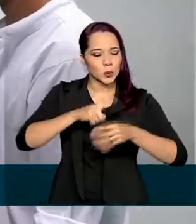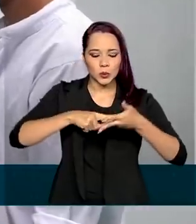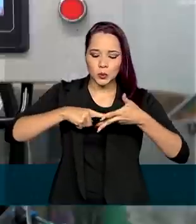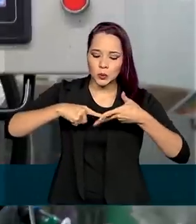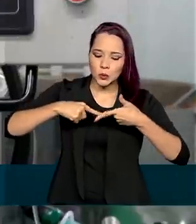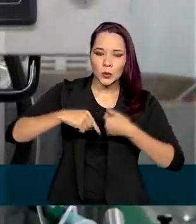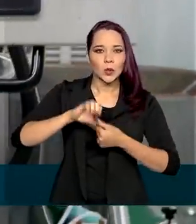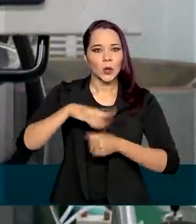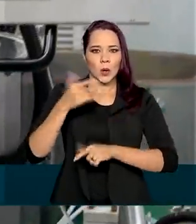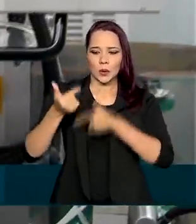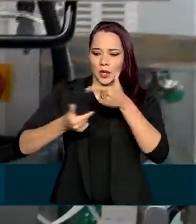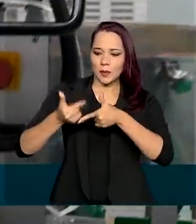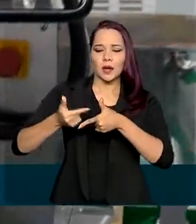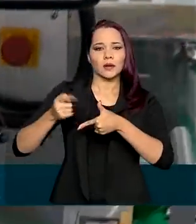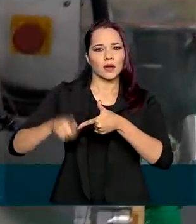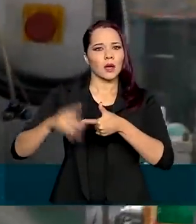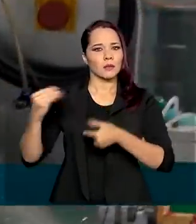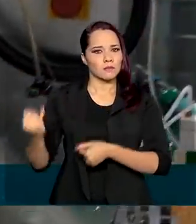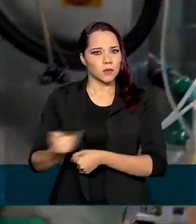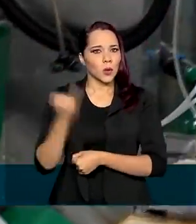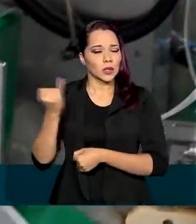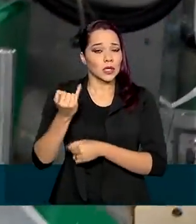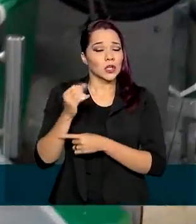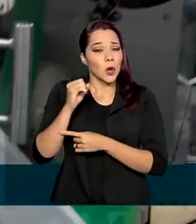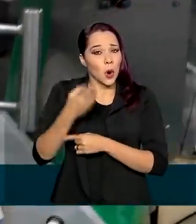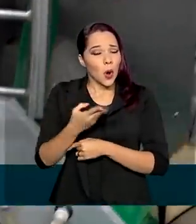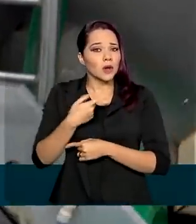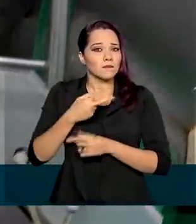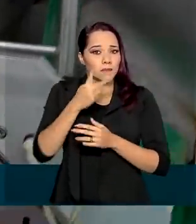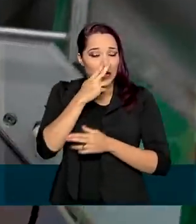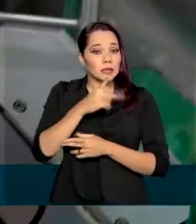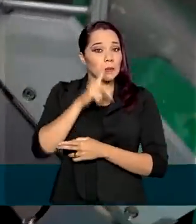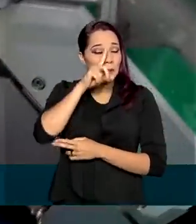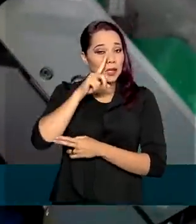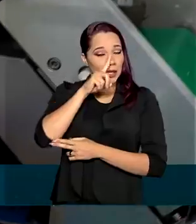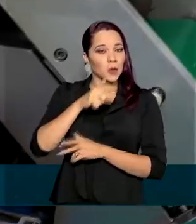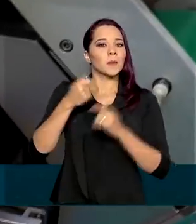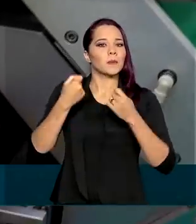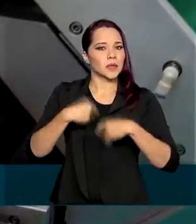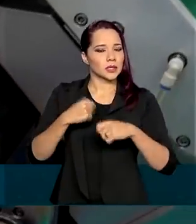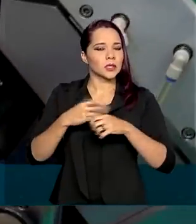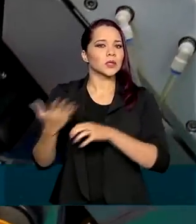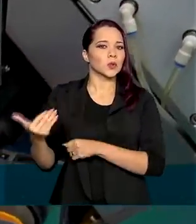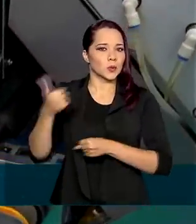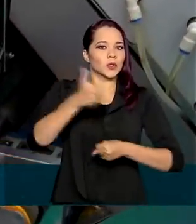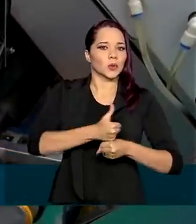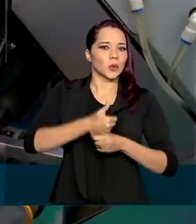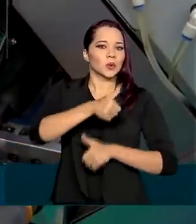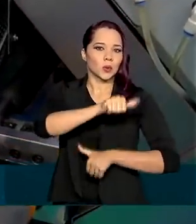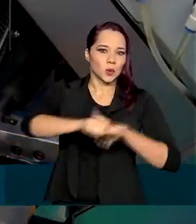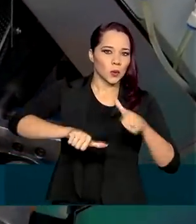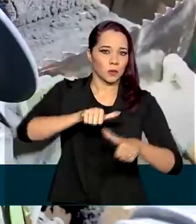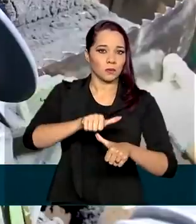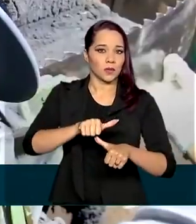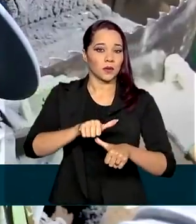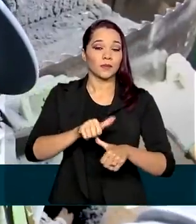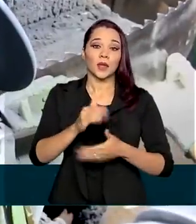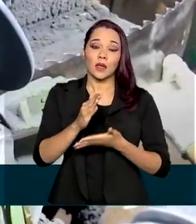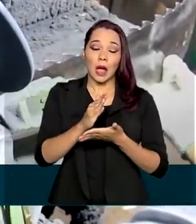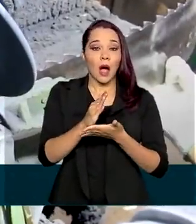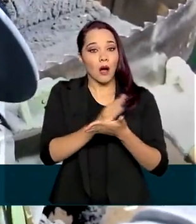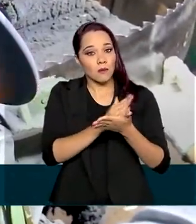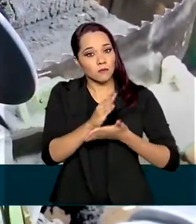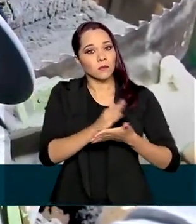serviços considerados nocivos ou perigosos devem ser substituídos e, em alguns